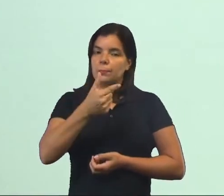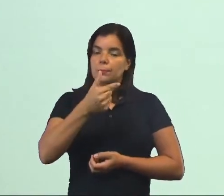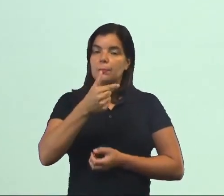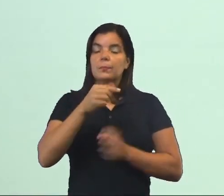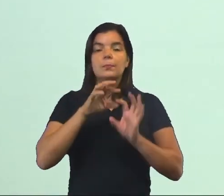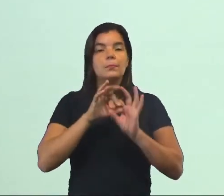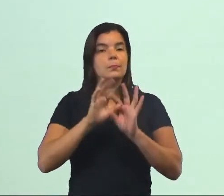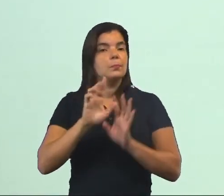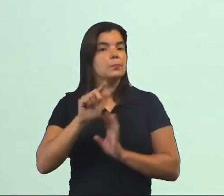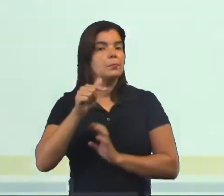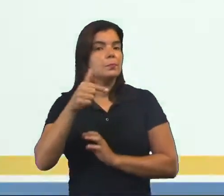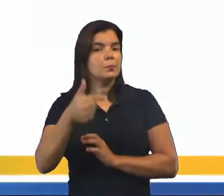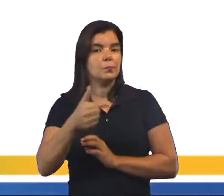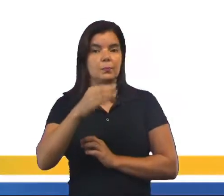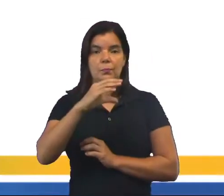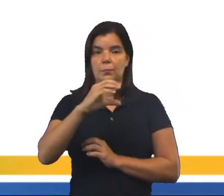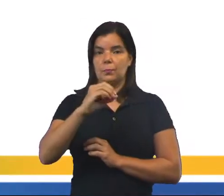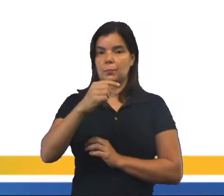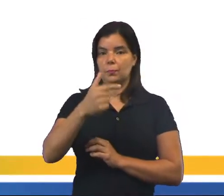Acompanhe comigo aí.